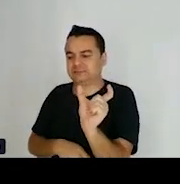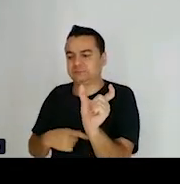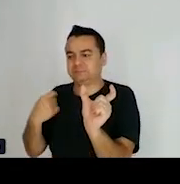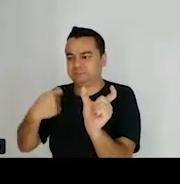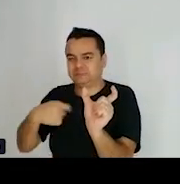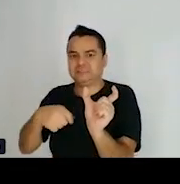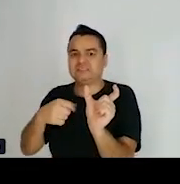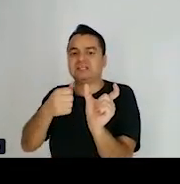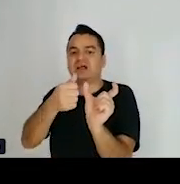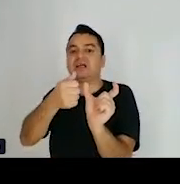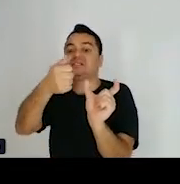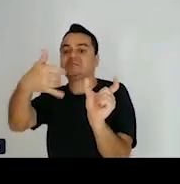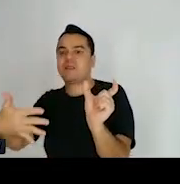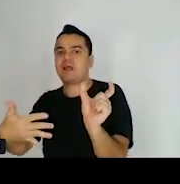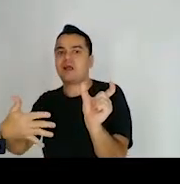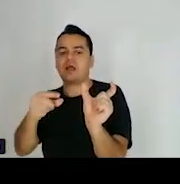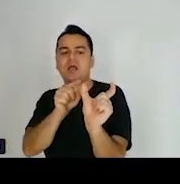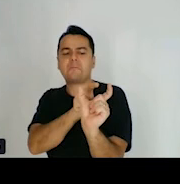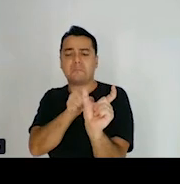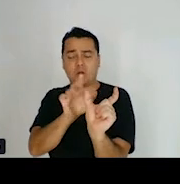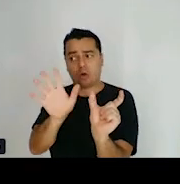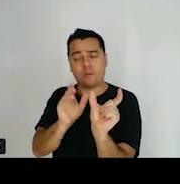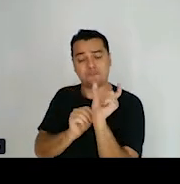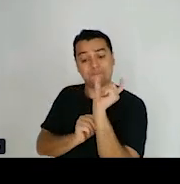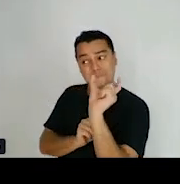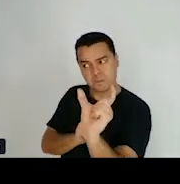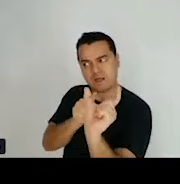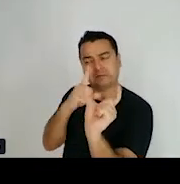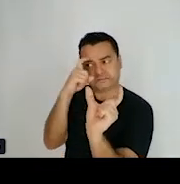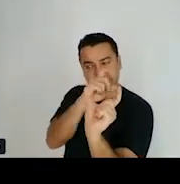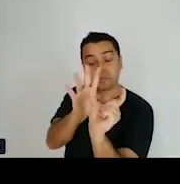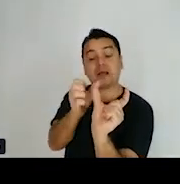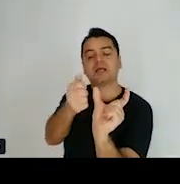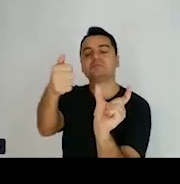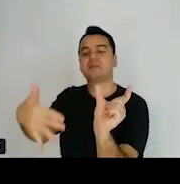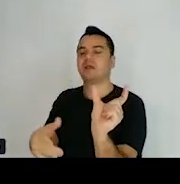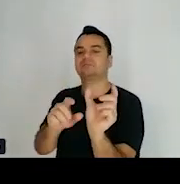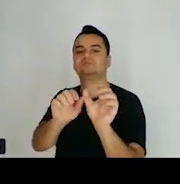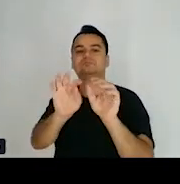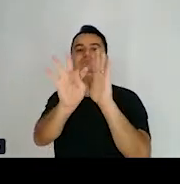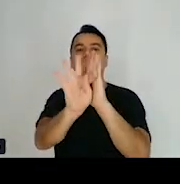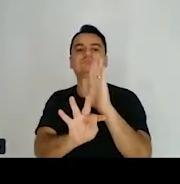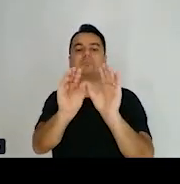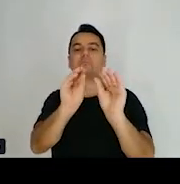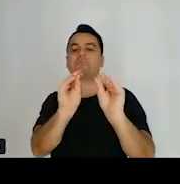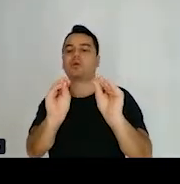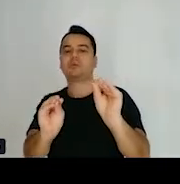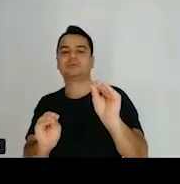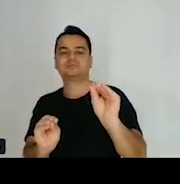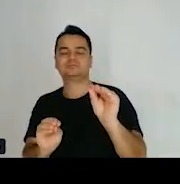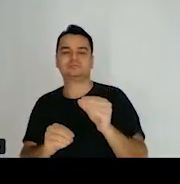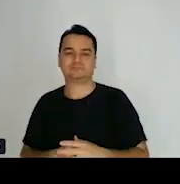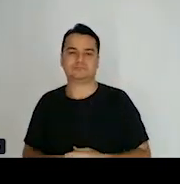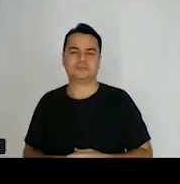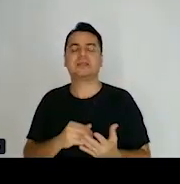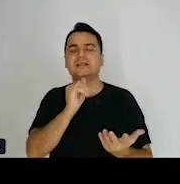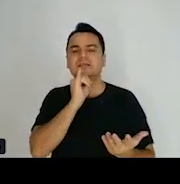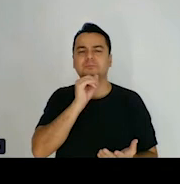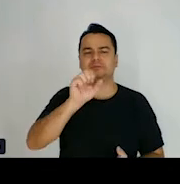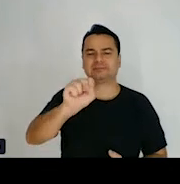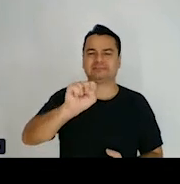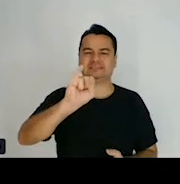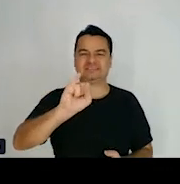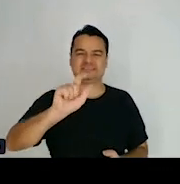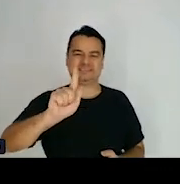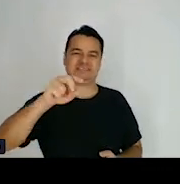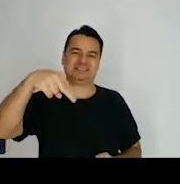explicação sobre o que aquilo significa. Por exemplo, a gente sabe, uma das palavras que a gente usa é signatário, mas a gente